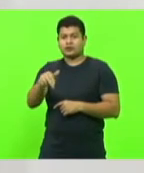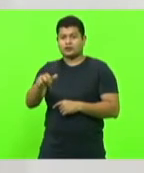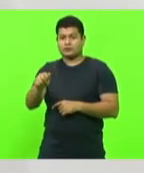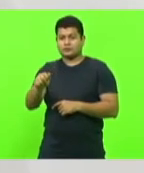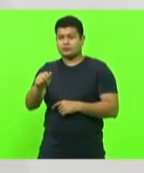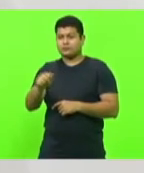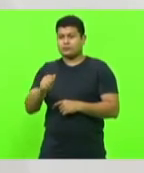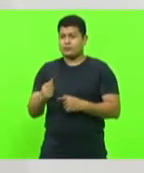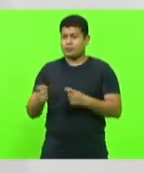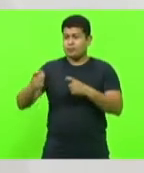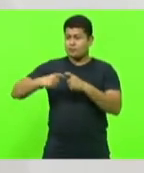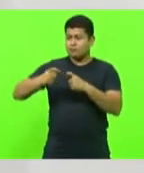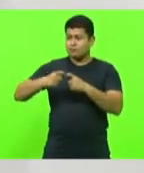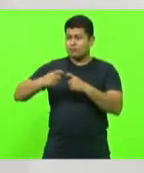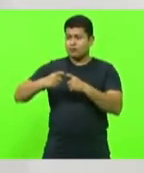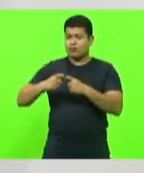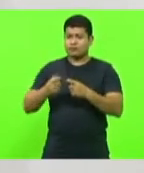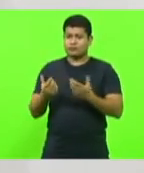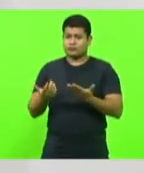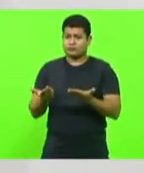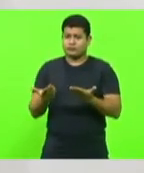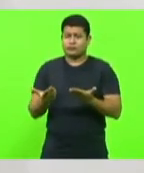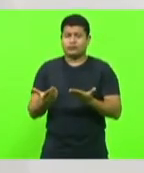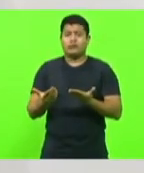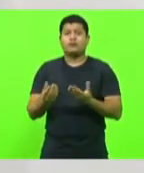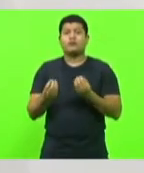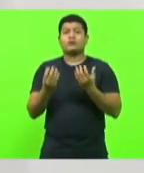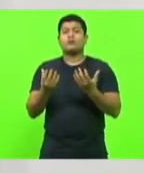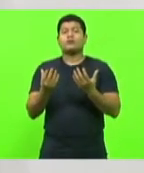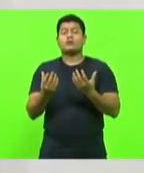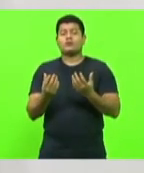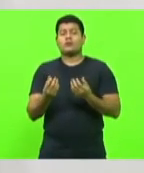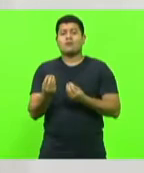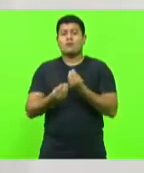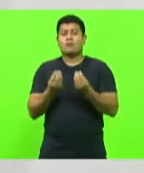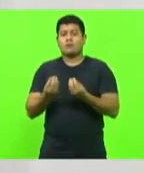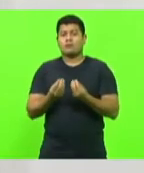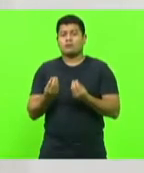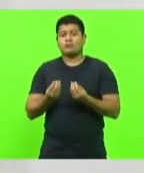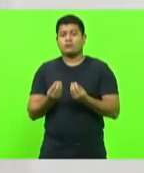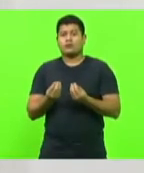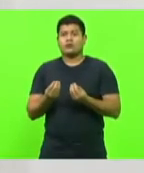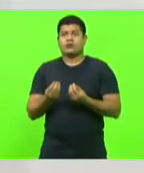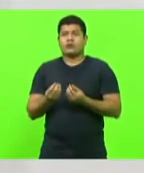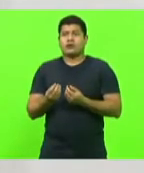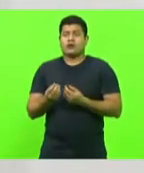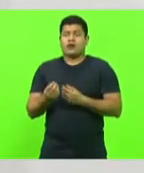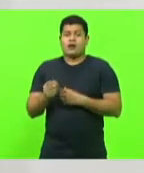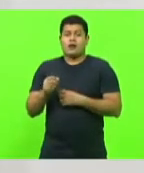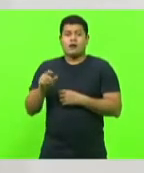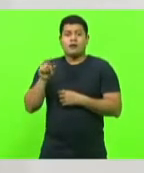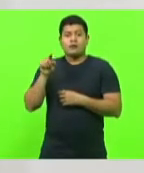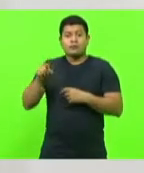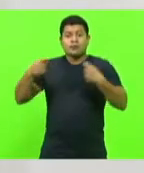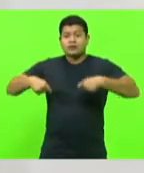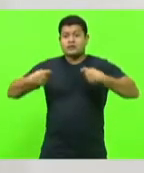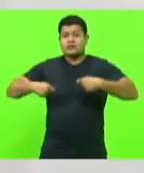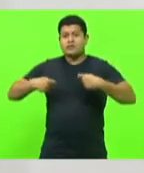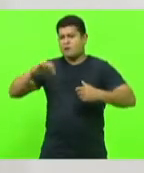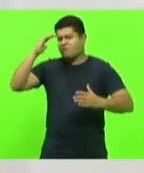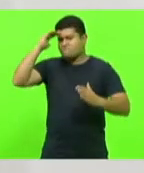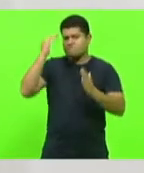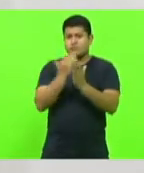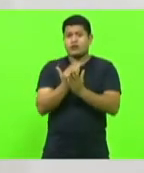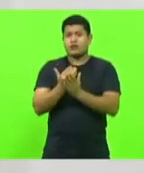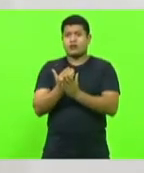a seguirem as ordens superiores sob o lema lealdade e